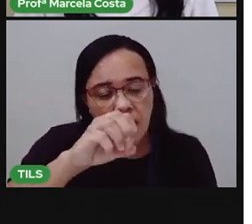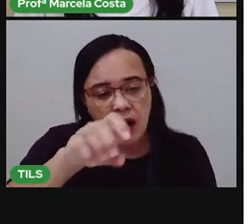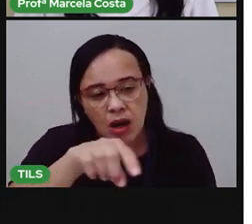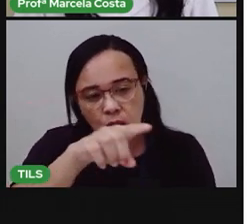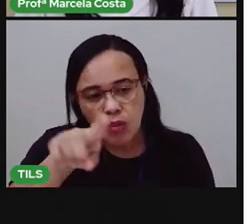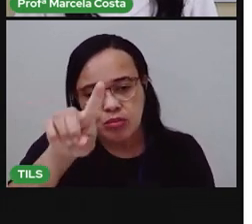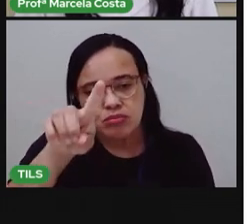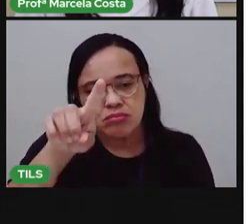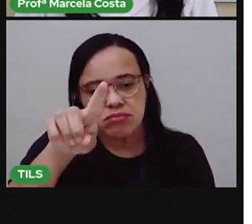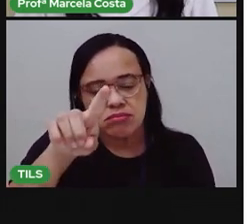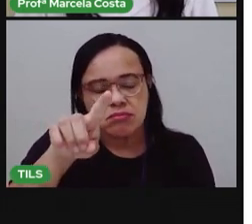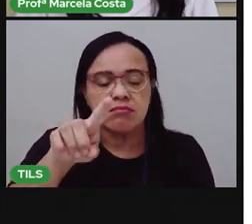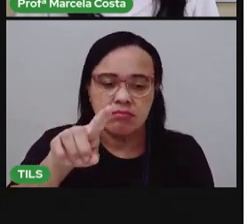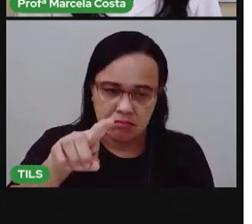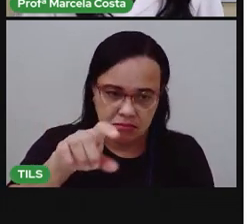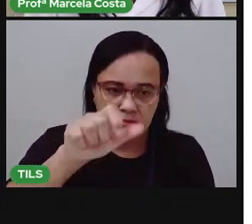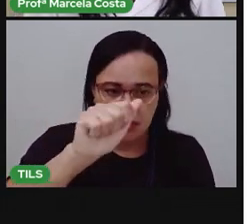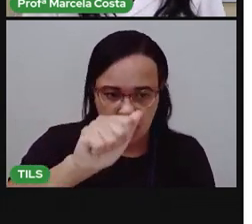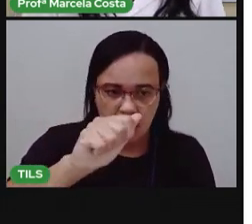O. ã.